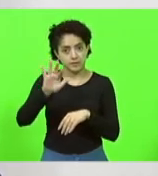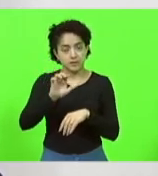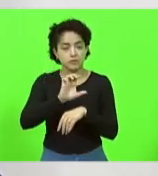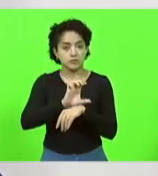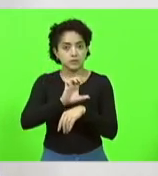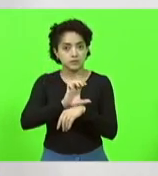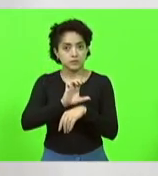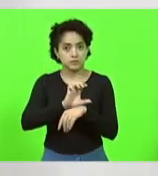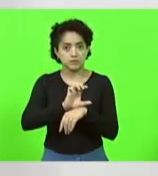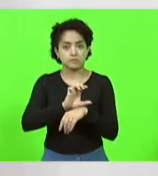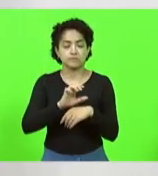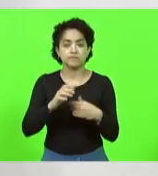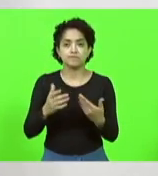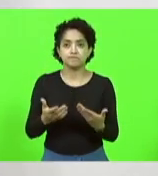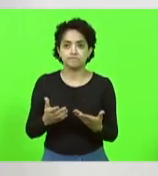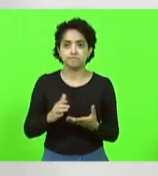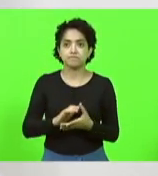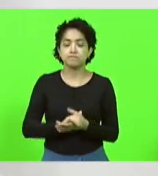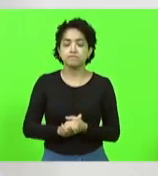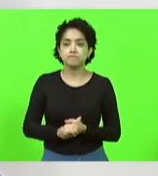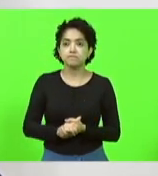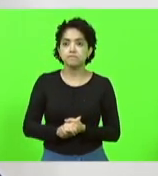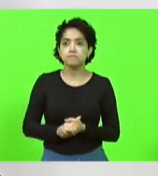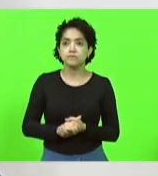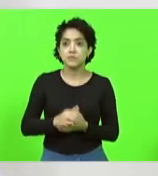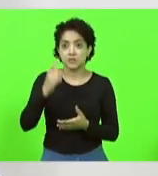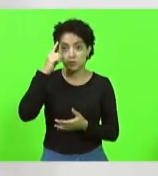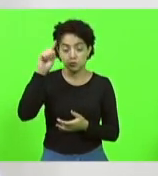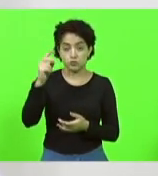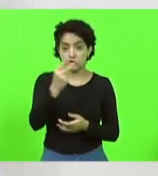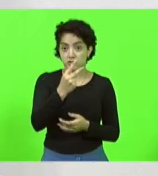Mas quero destacar aqui que, no dia 22,